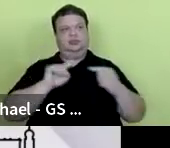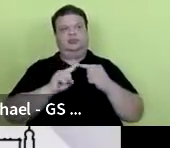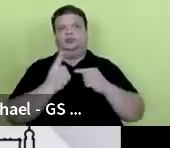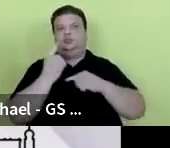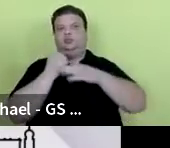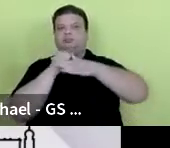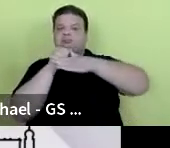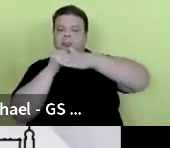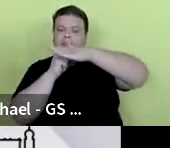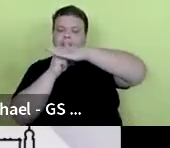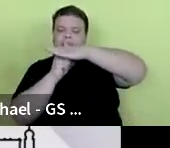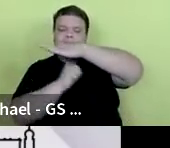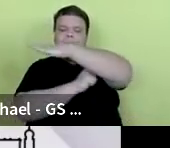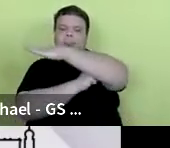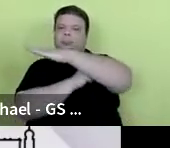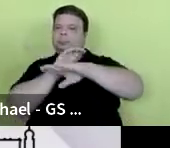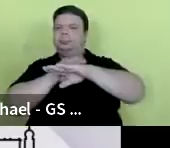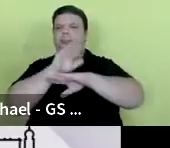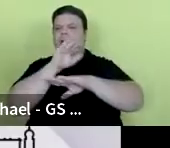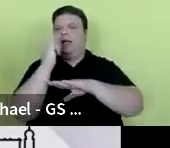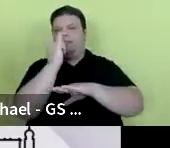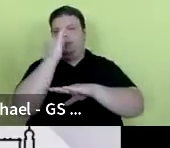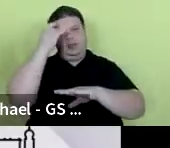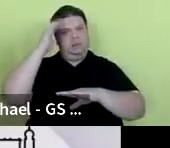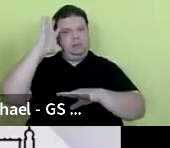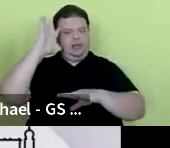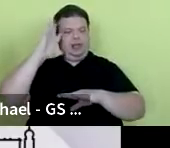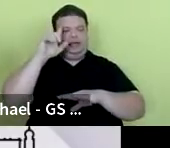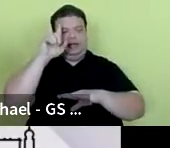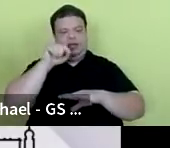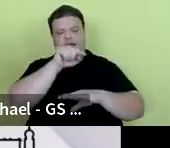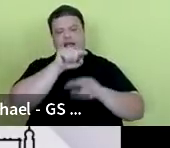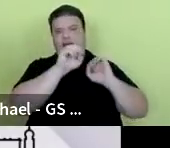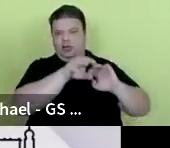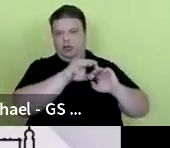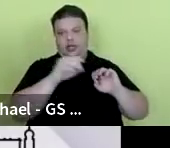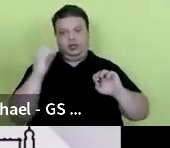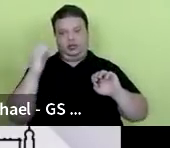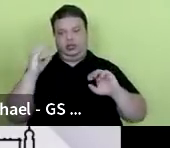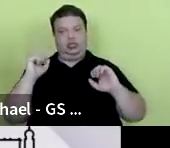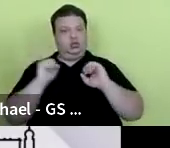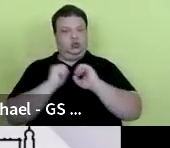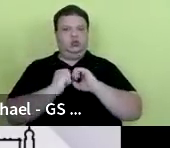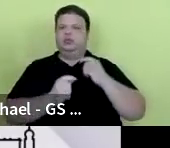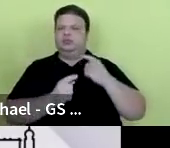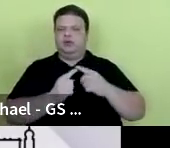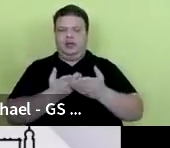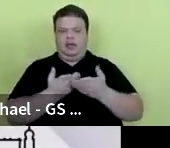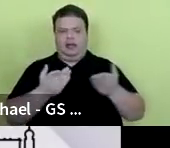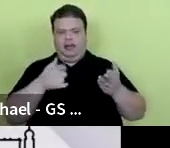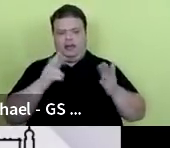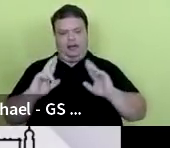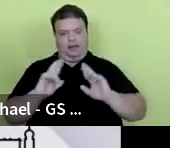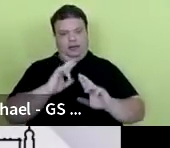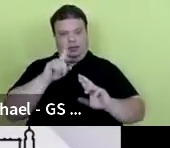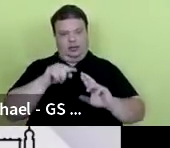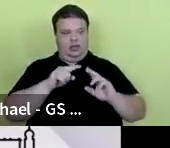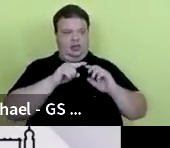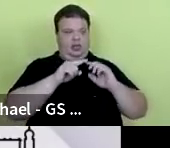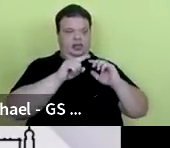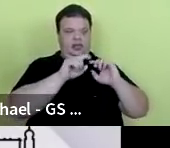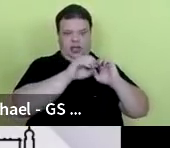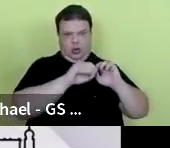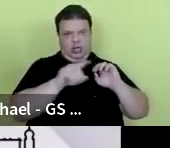mais importantes para pensar nas relações entre educação e ciência. Porque essa relação entre educação e ciência, ela está